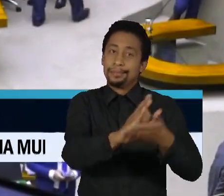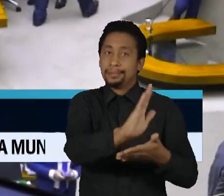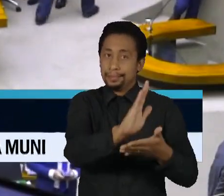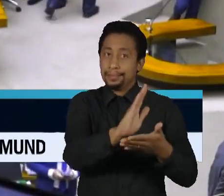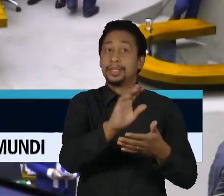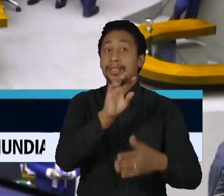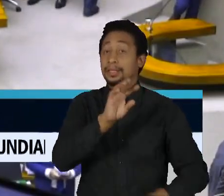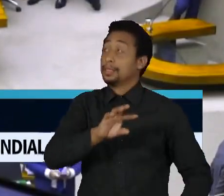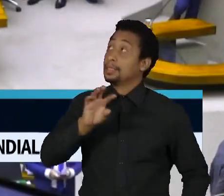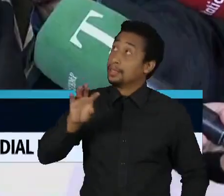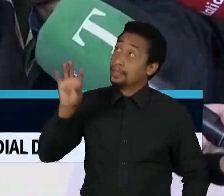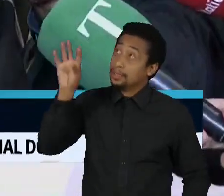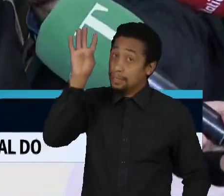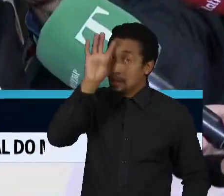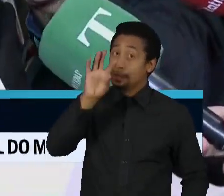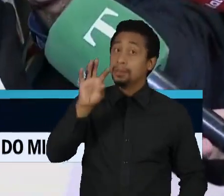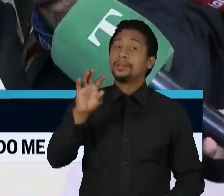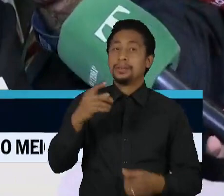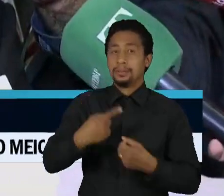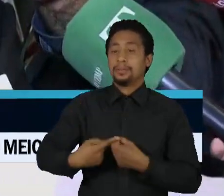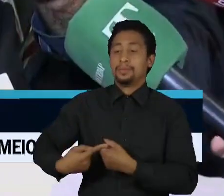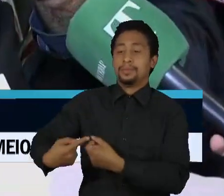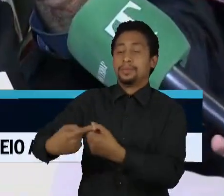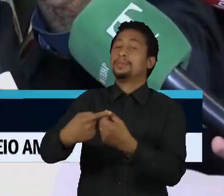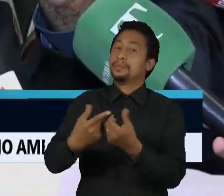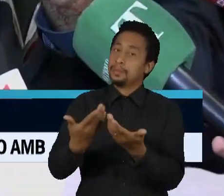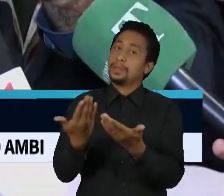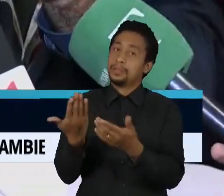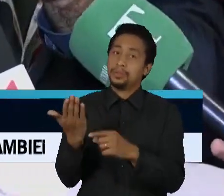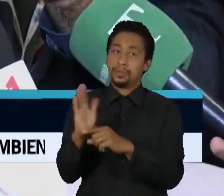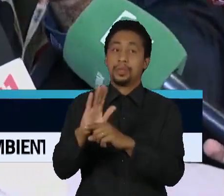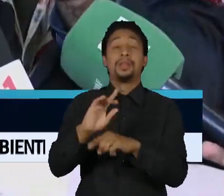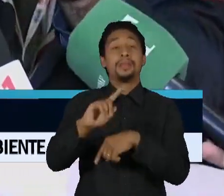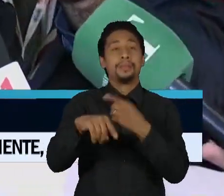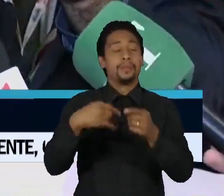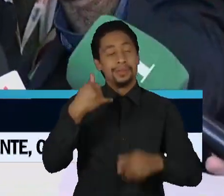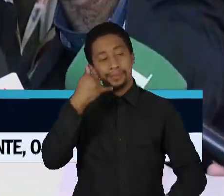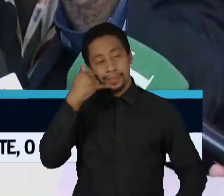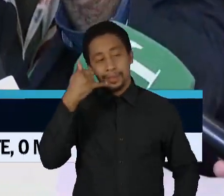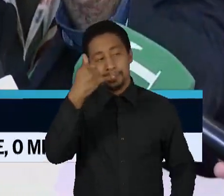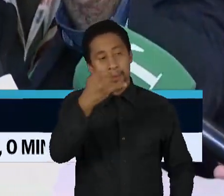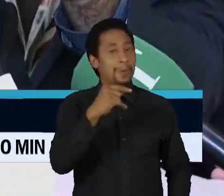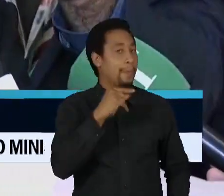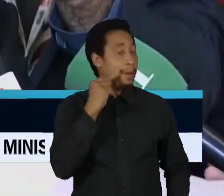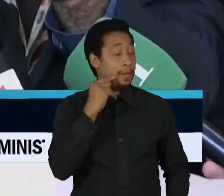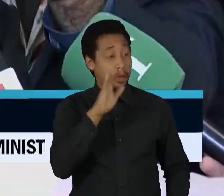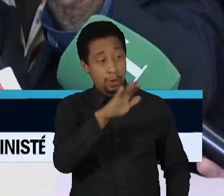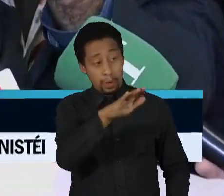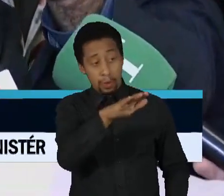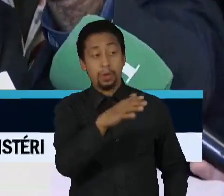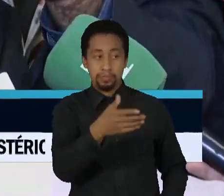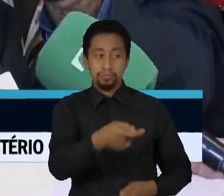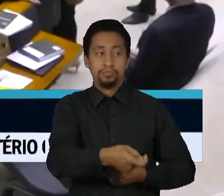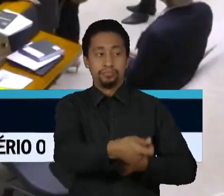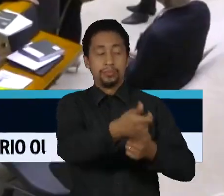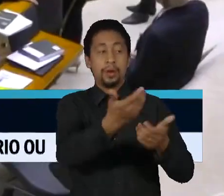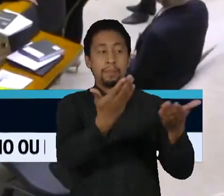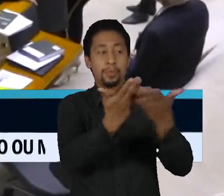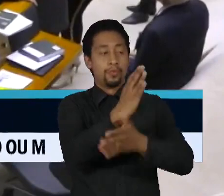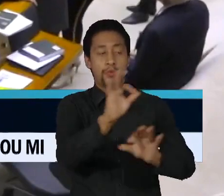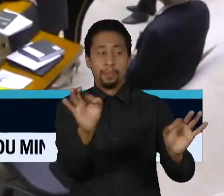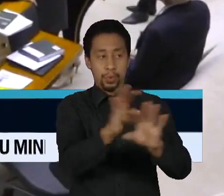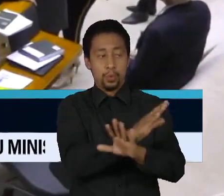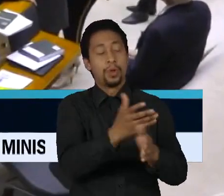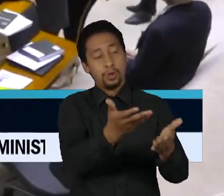estados e municípios. Logo depois, ligou para a Lira, oficializando a distribuição de recursos e